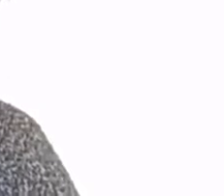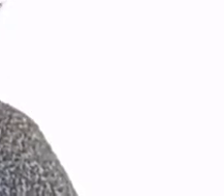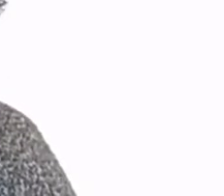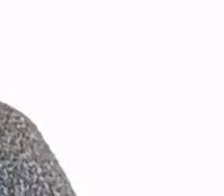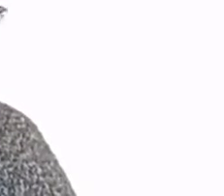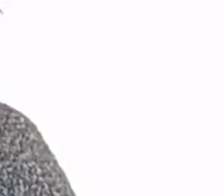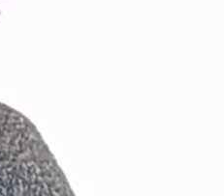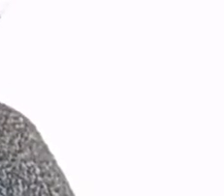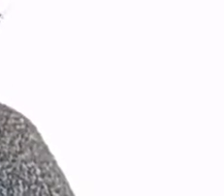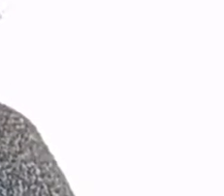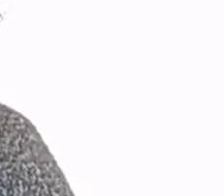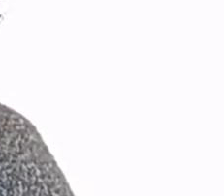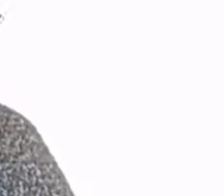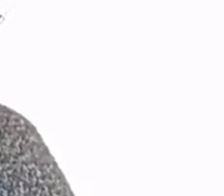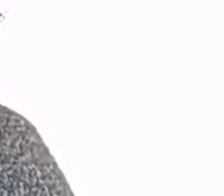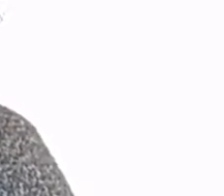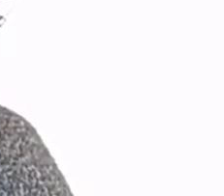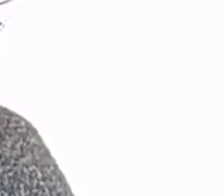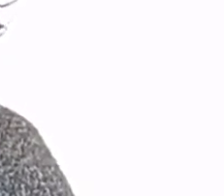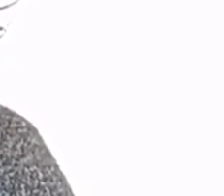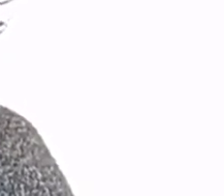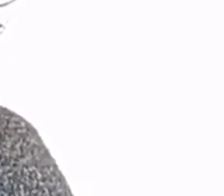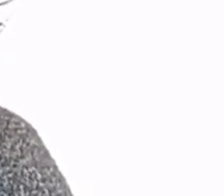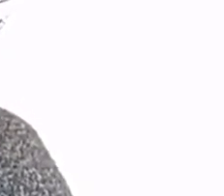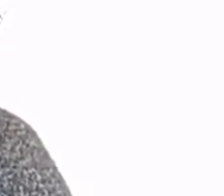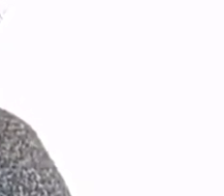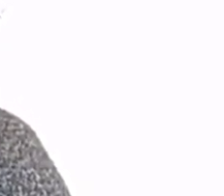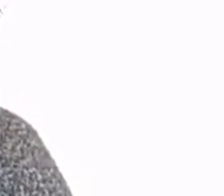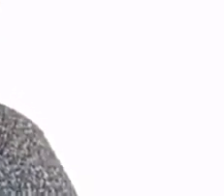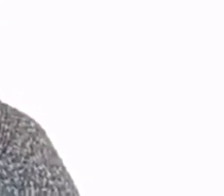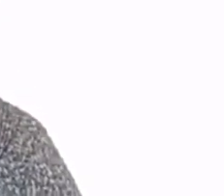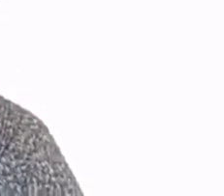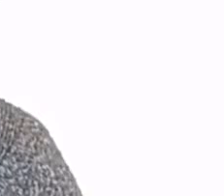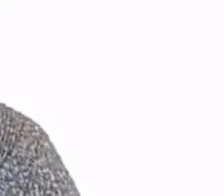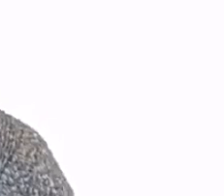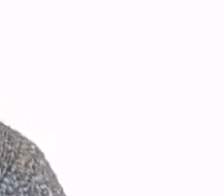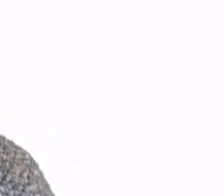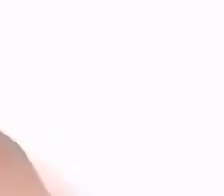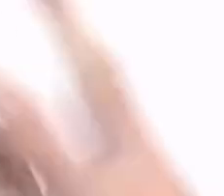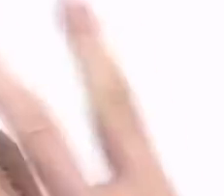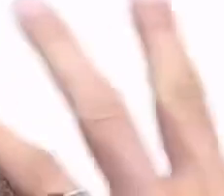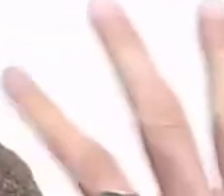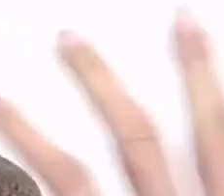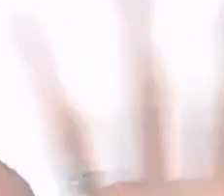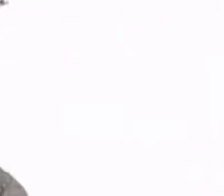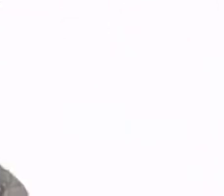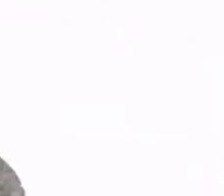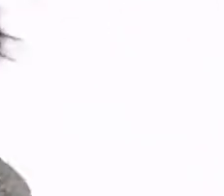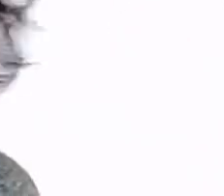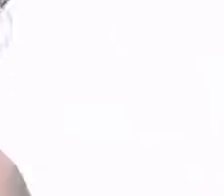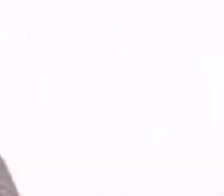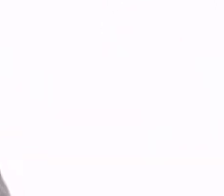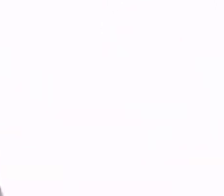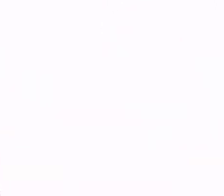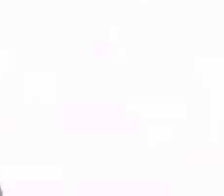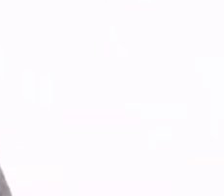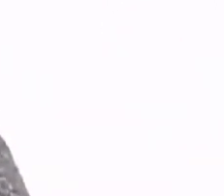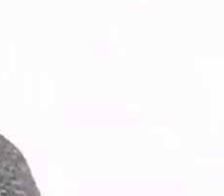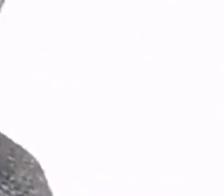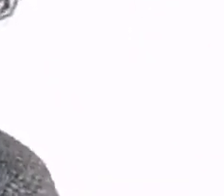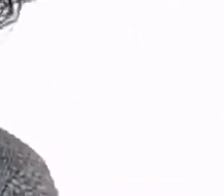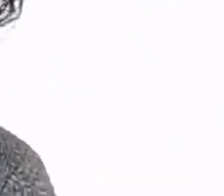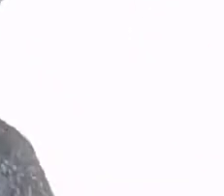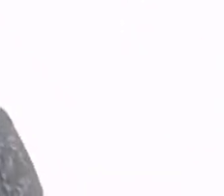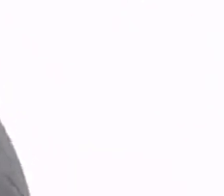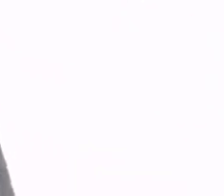e eu discutindo, elaborando reflexões e tudo isso foi gravado. Todos esses